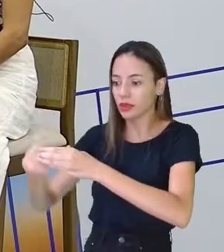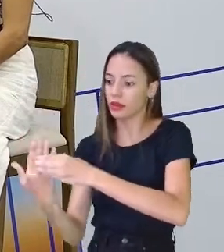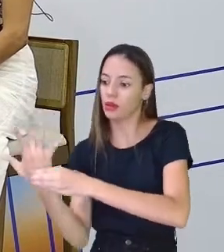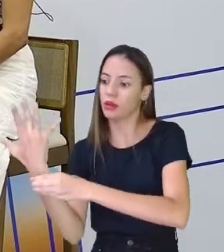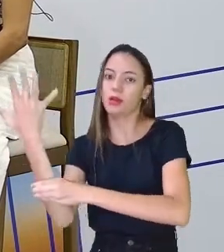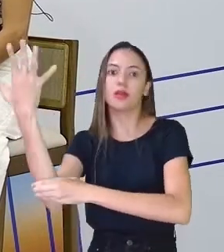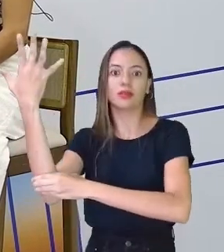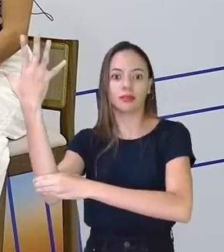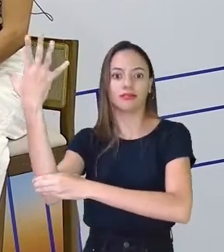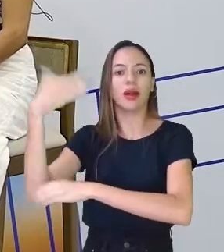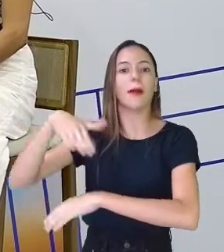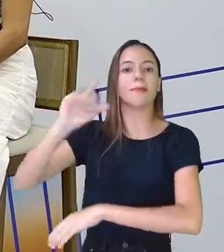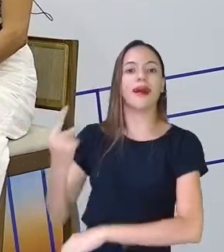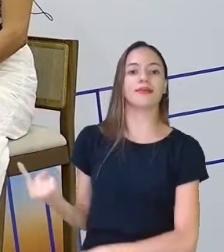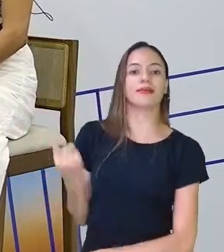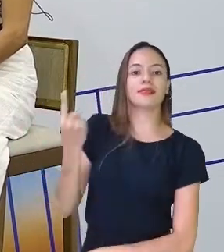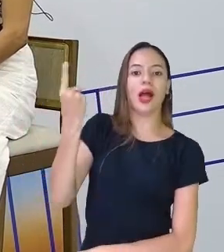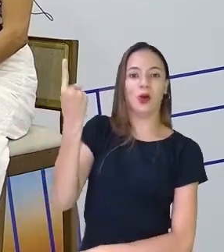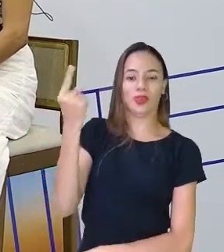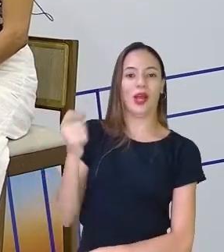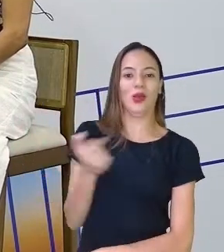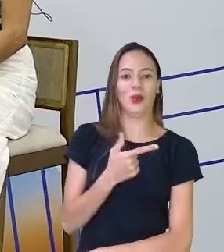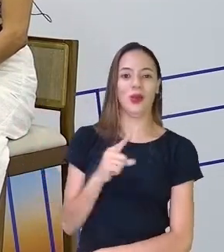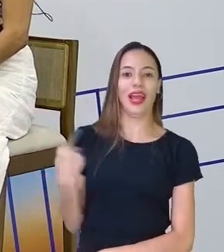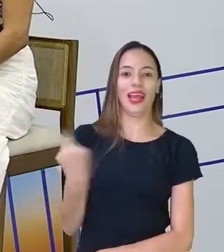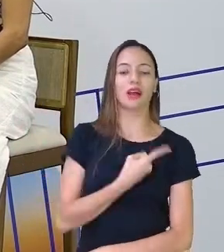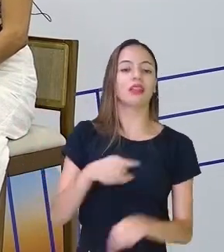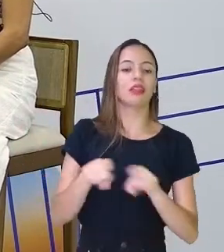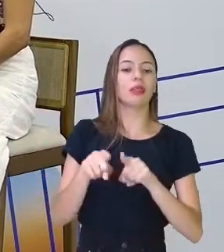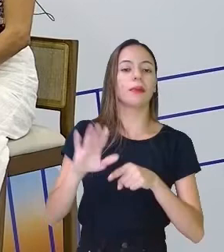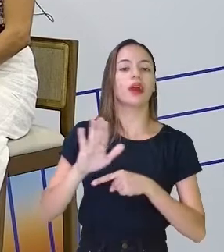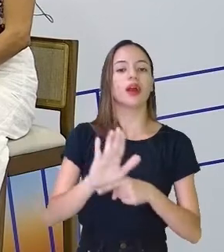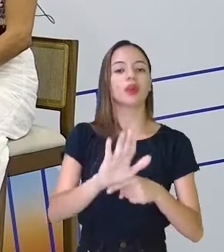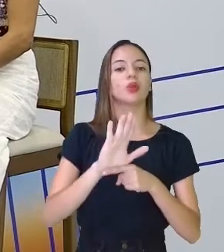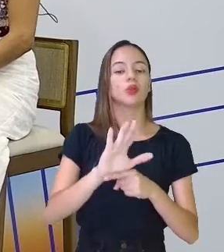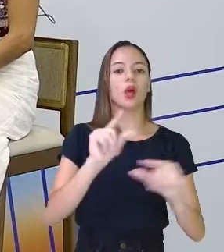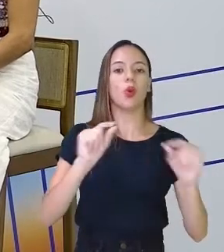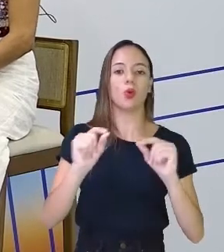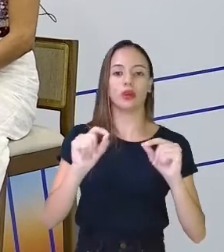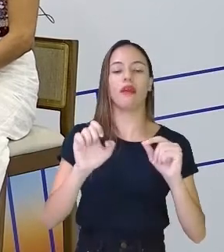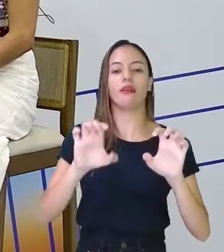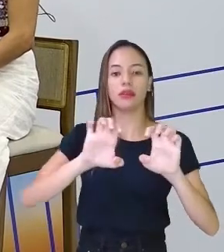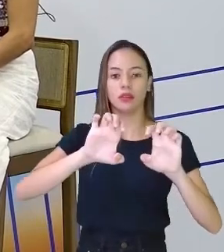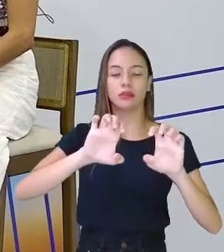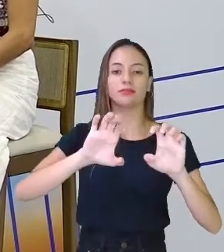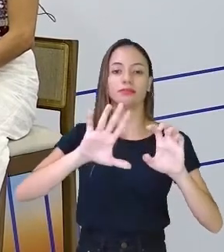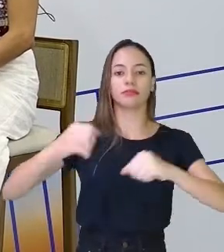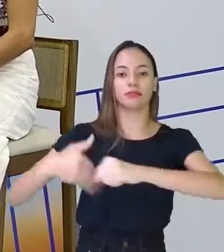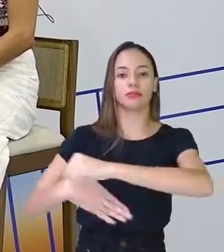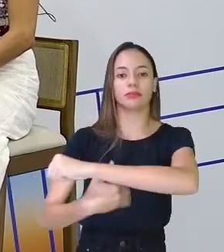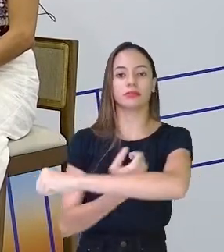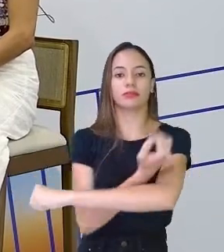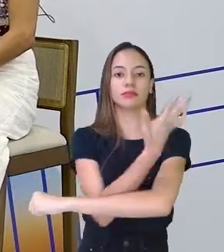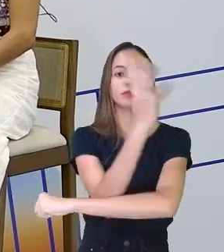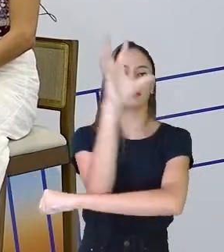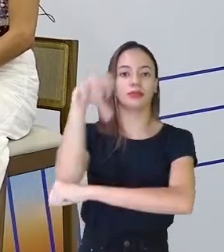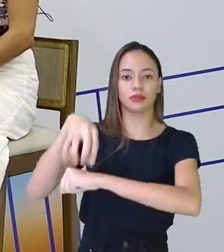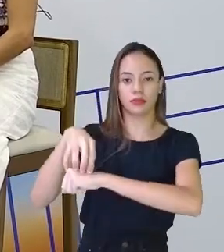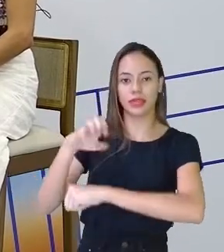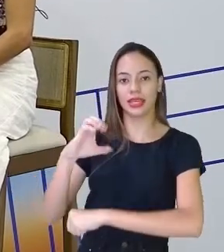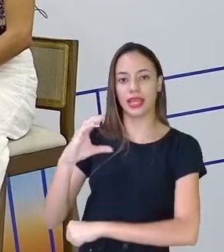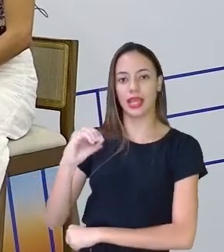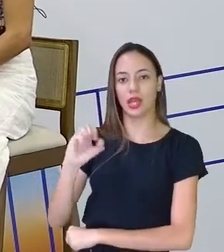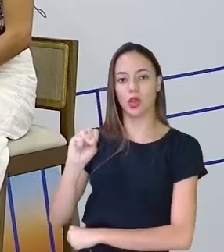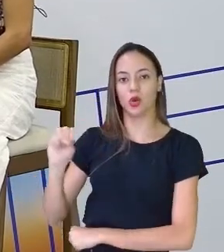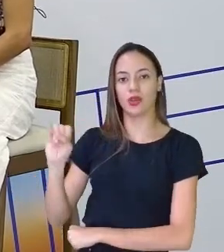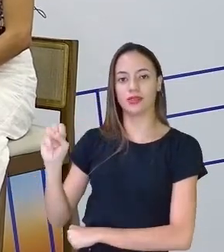ficar mais alta do que a gente, e ajudar no nosso ecossistema, contribuindo com o nosso